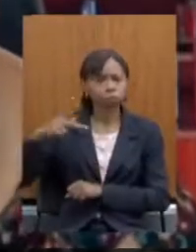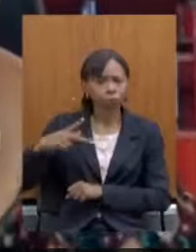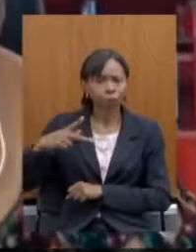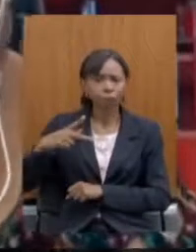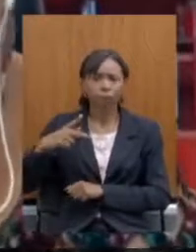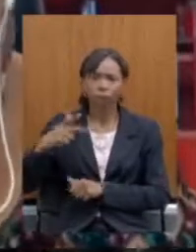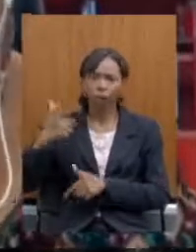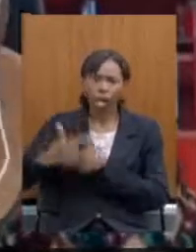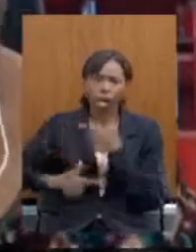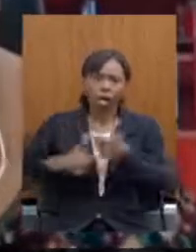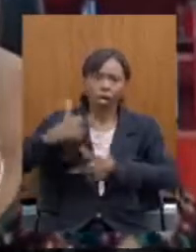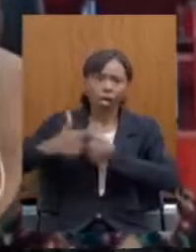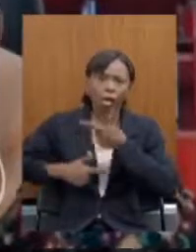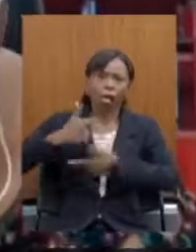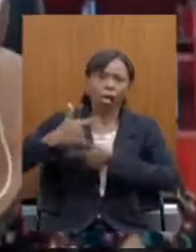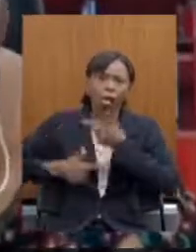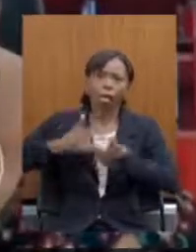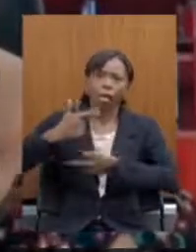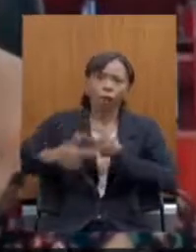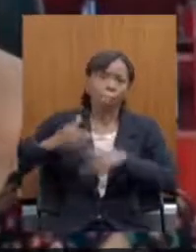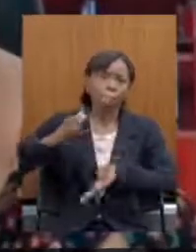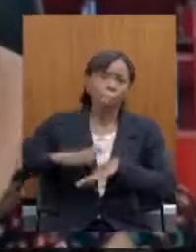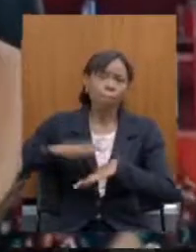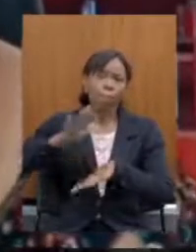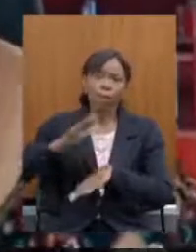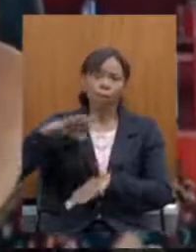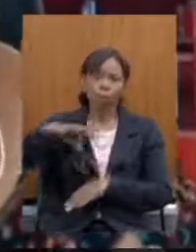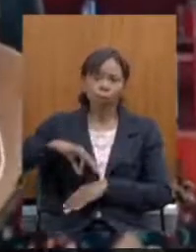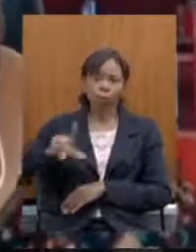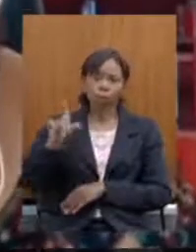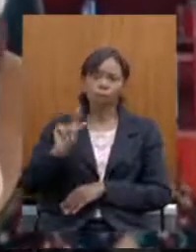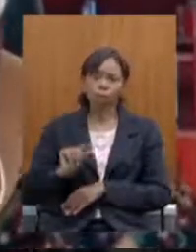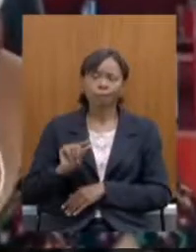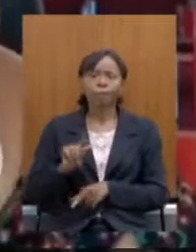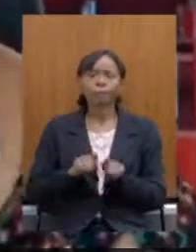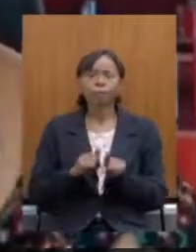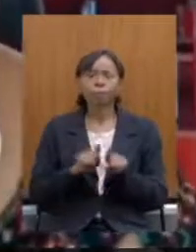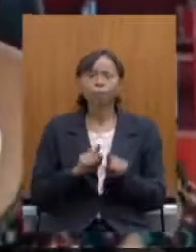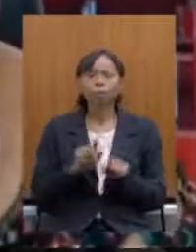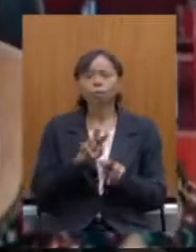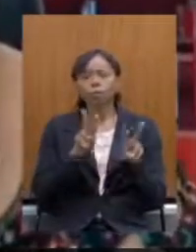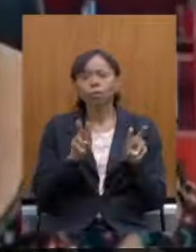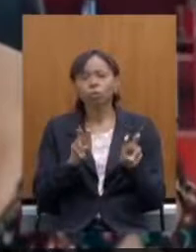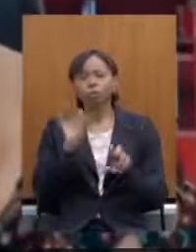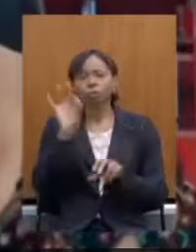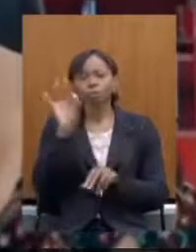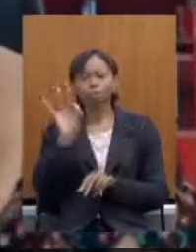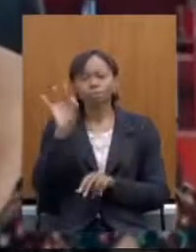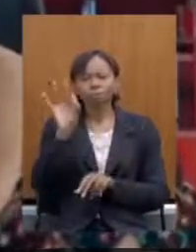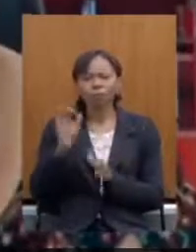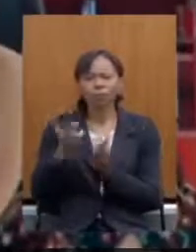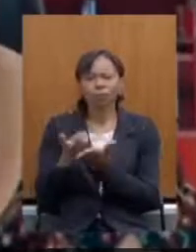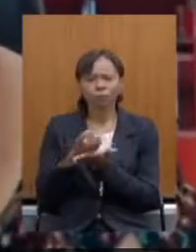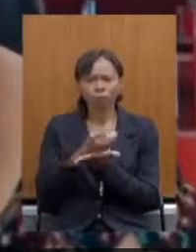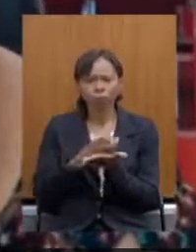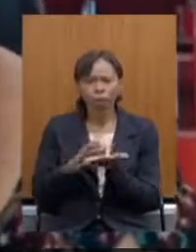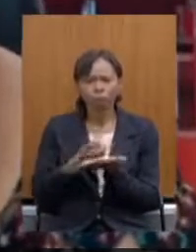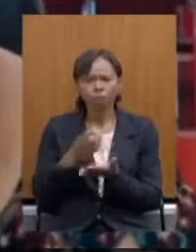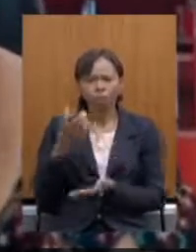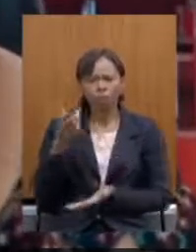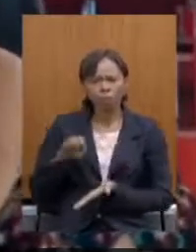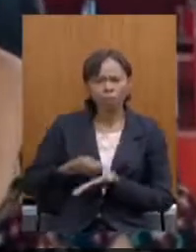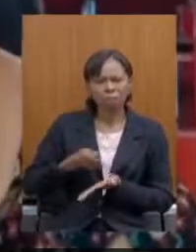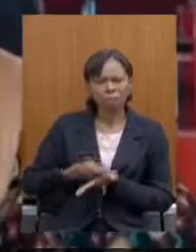trabalhem muito mais e recebam muito menos a questão das alíquotas principalmente cobrando de aposentados e